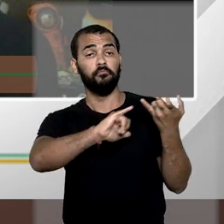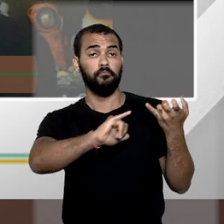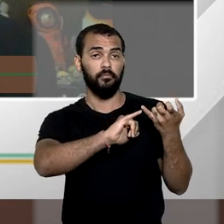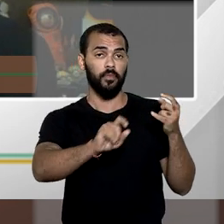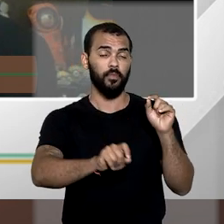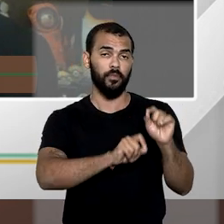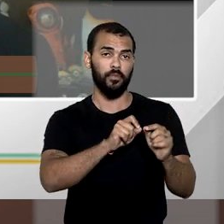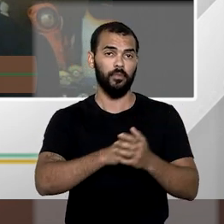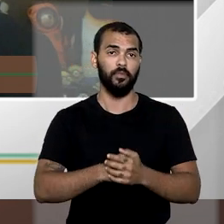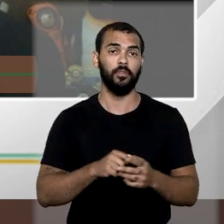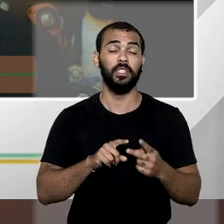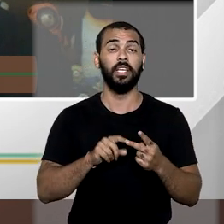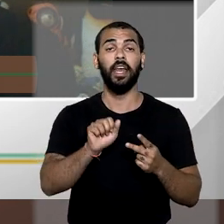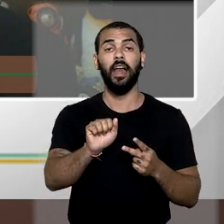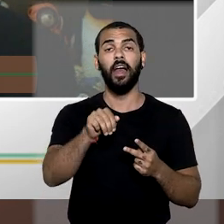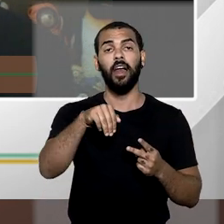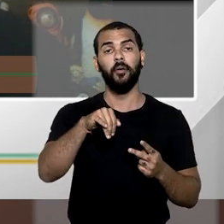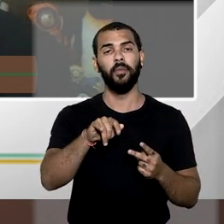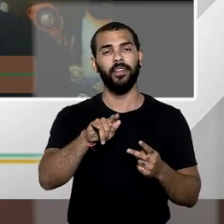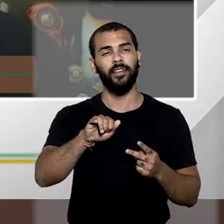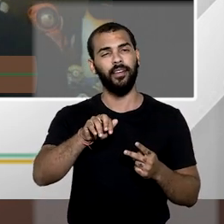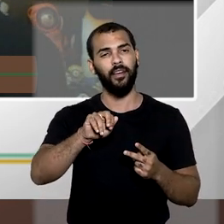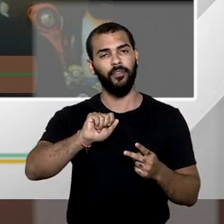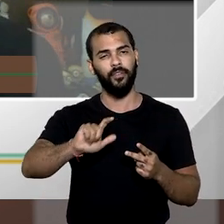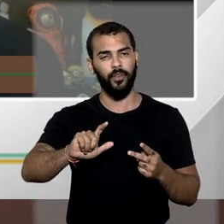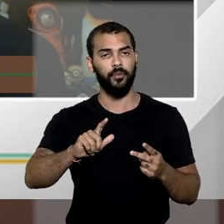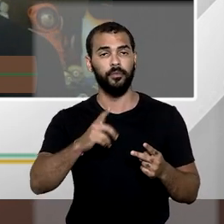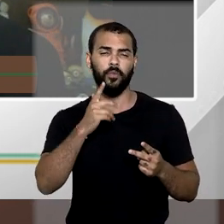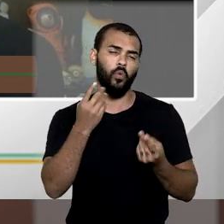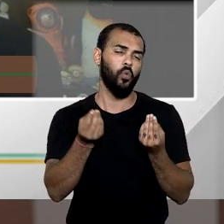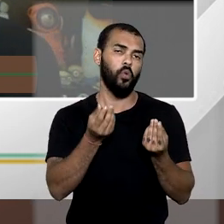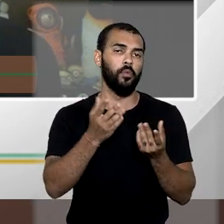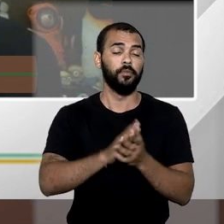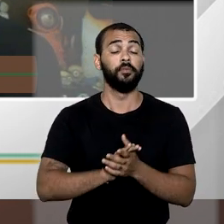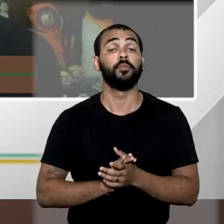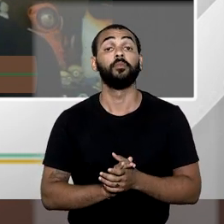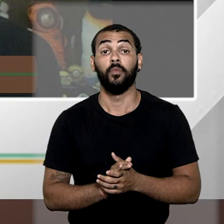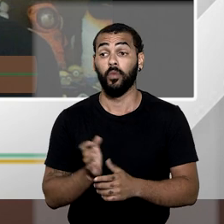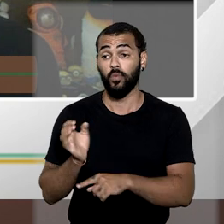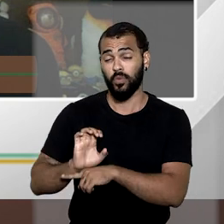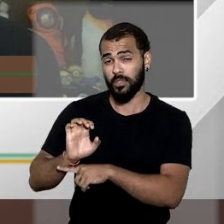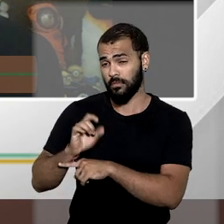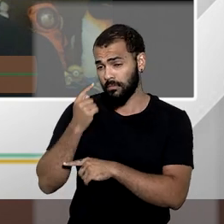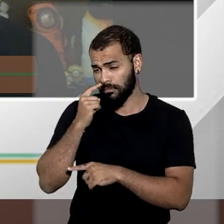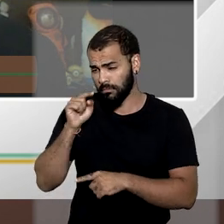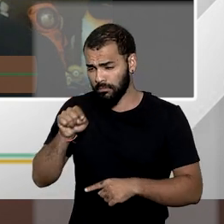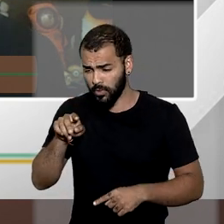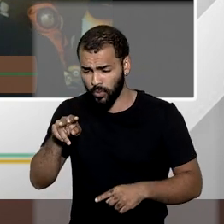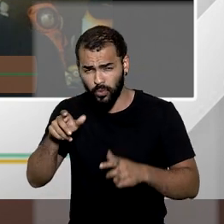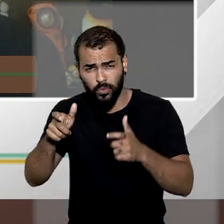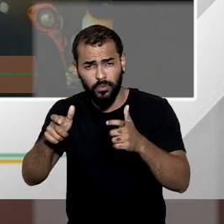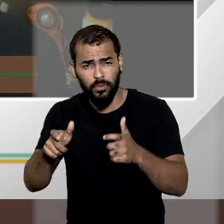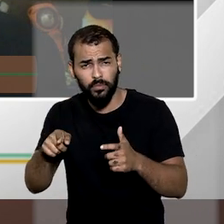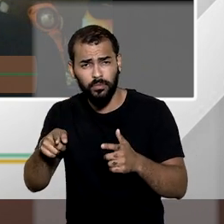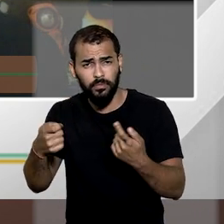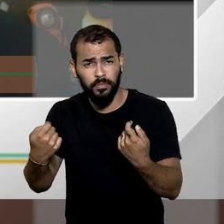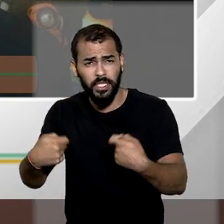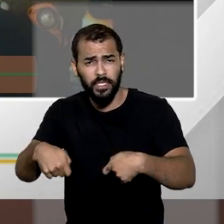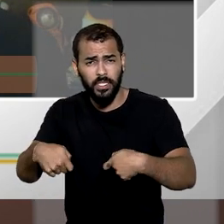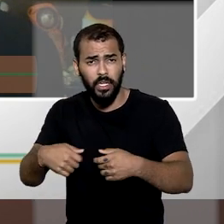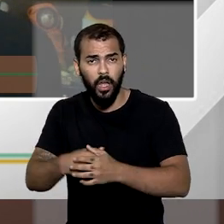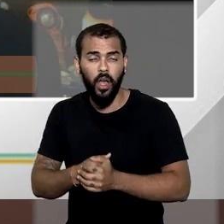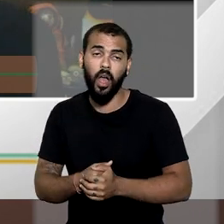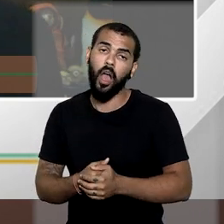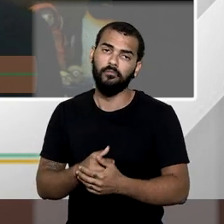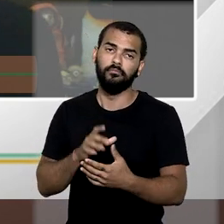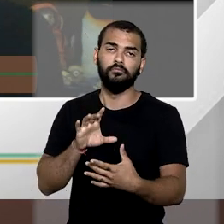a desapropriação amigável, ou seja, o Estado se convence de que há necessidade pública, utilidade pública, interesse social,